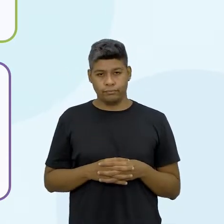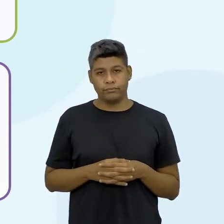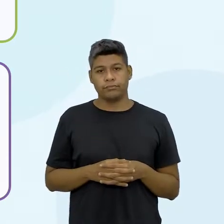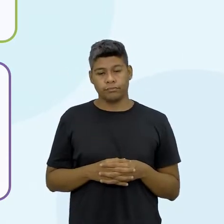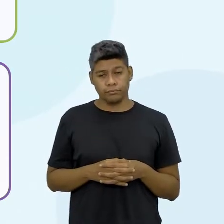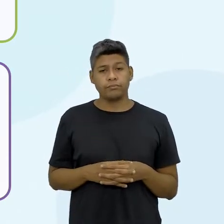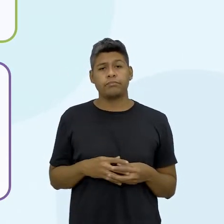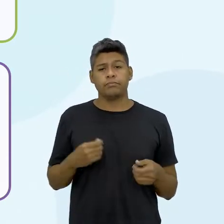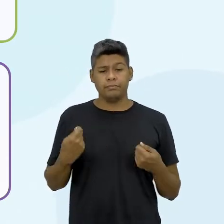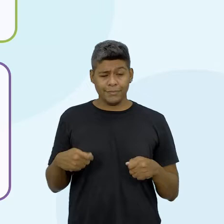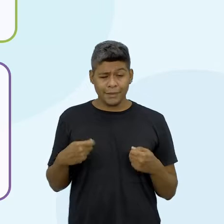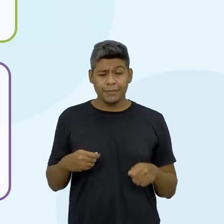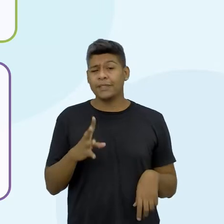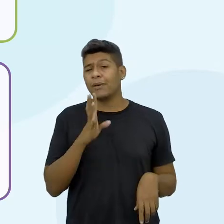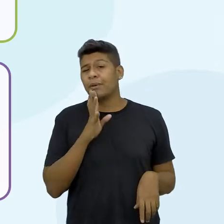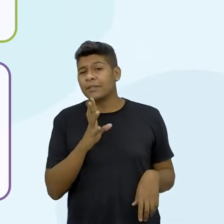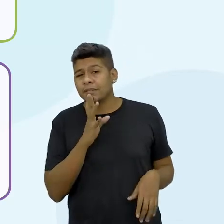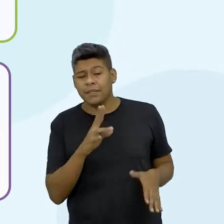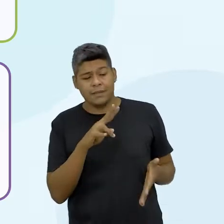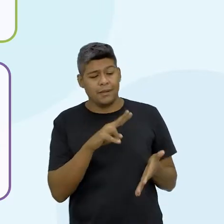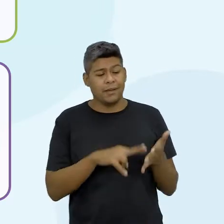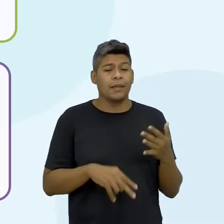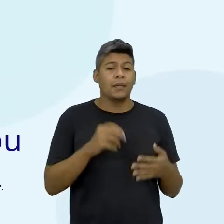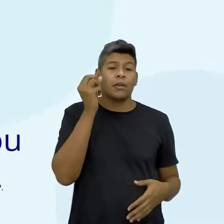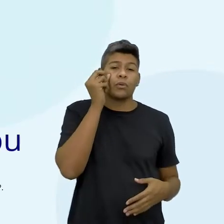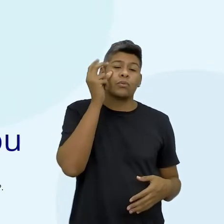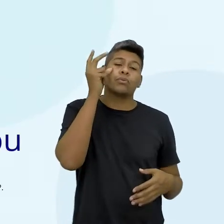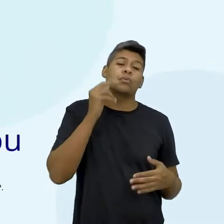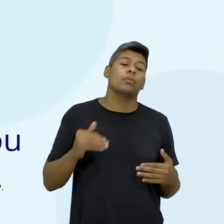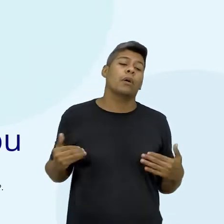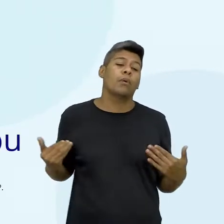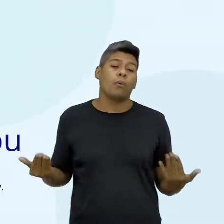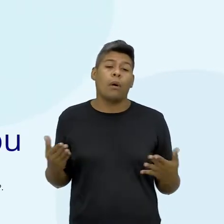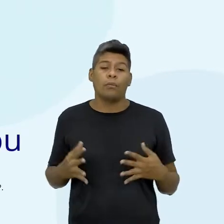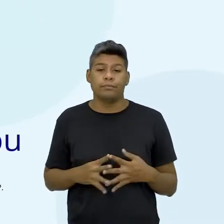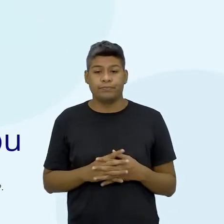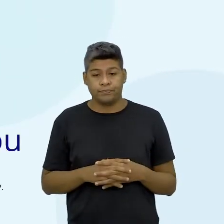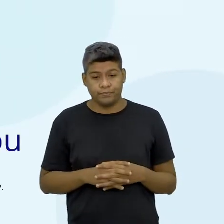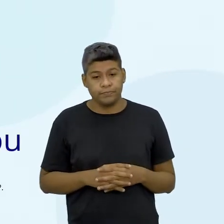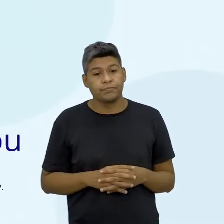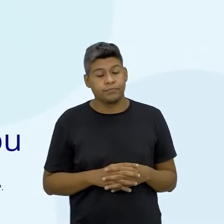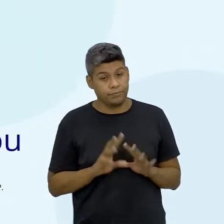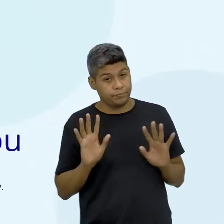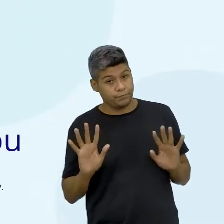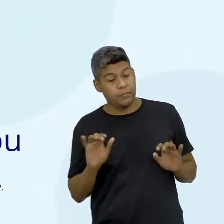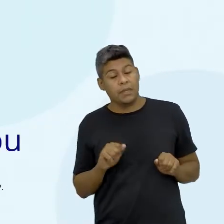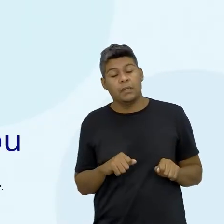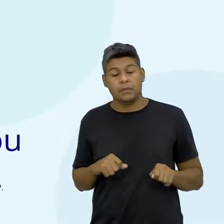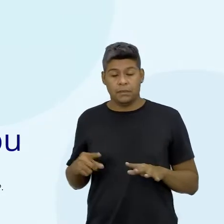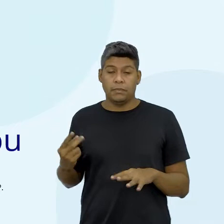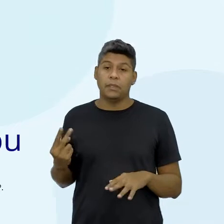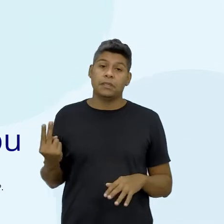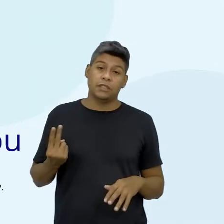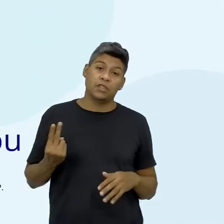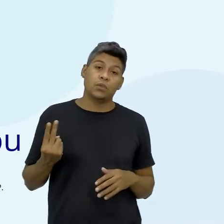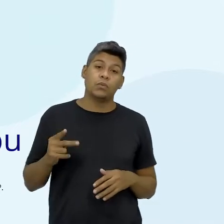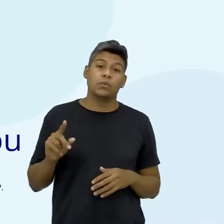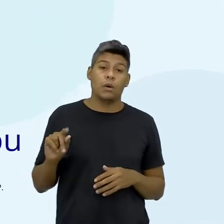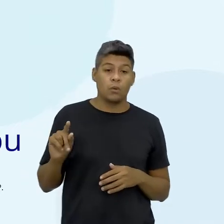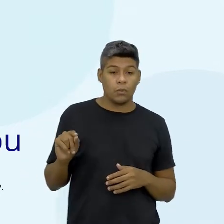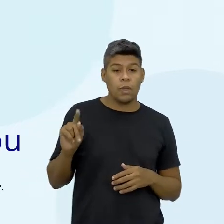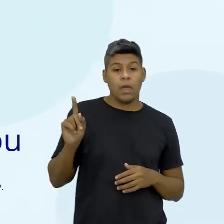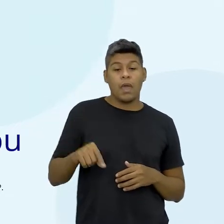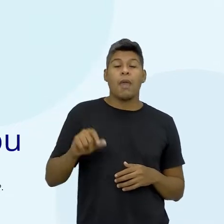né. O que eu preciso conhecer da outra cultura, do outro país. Ainda na semana 2, que é o